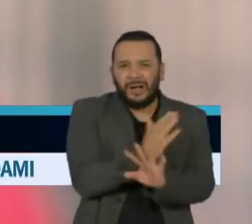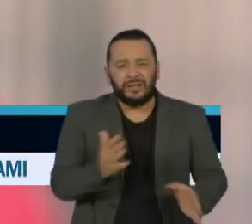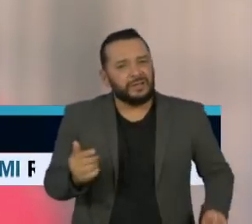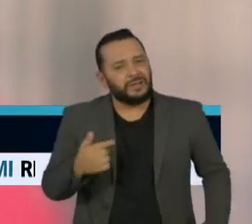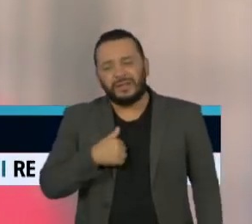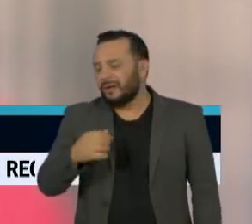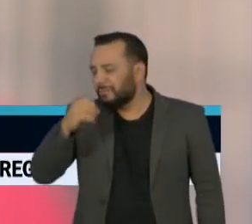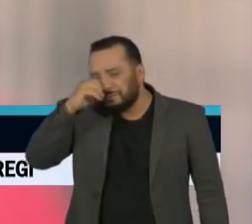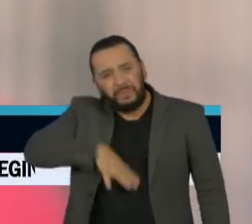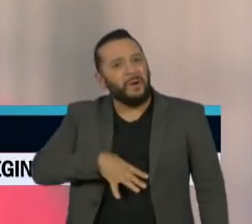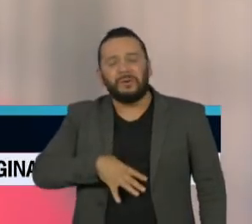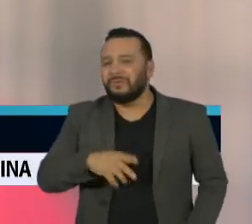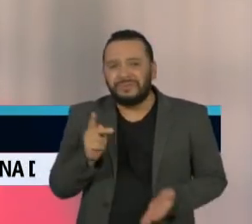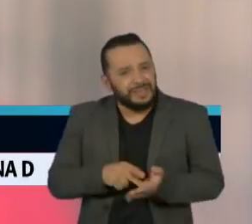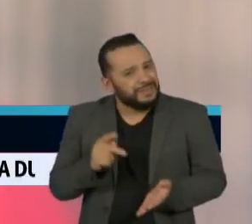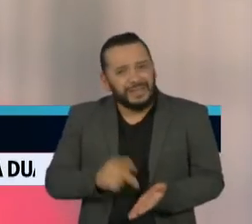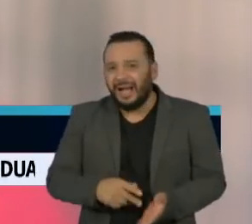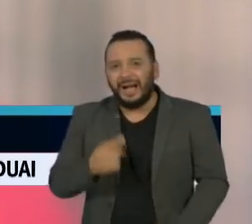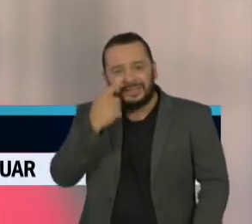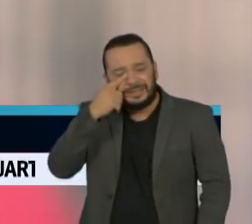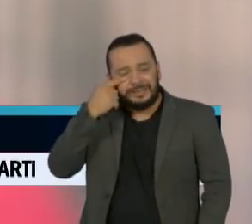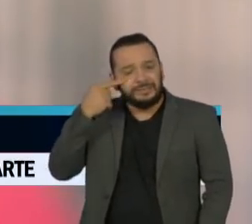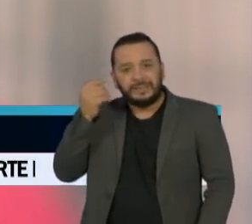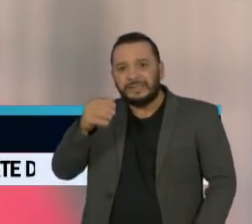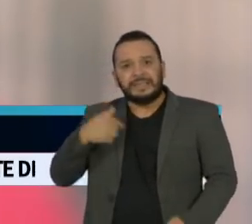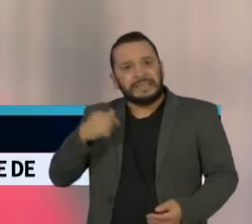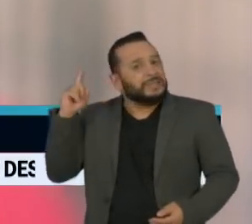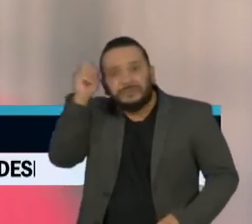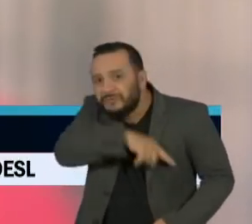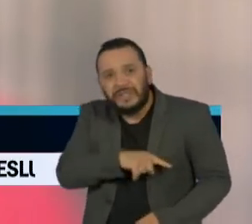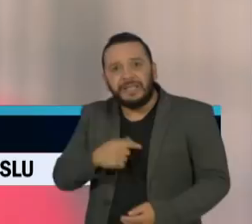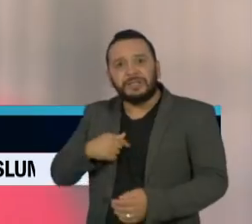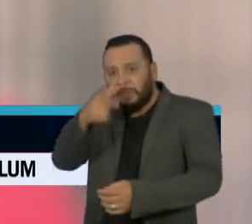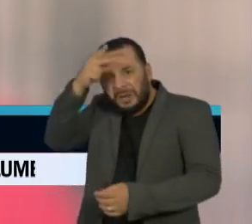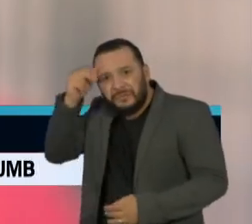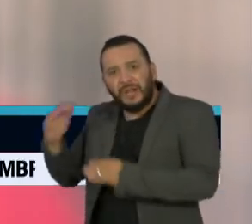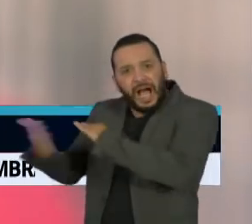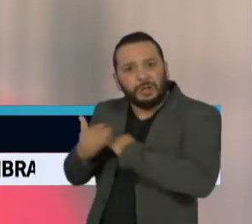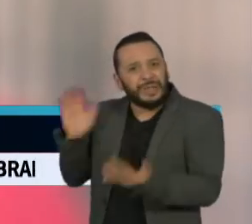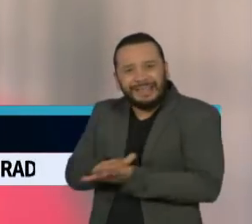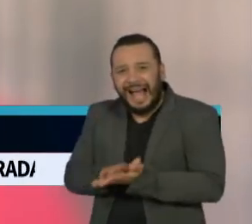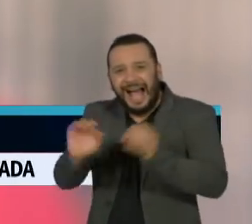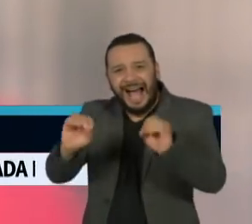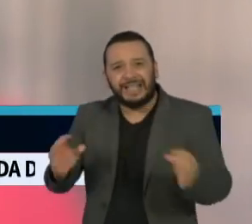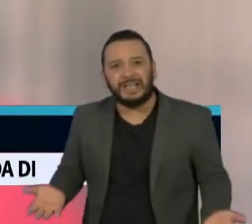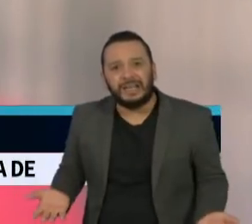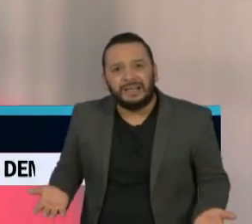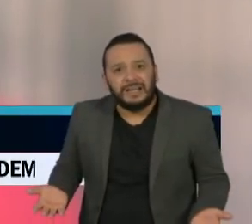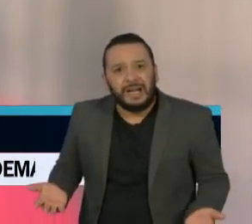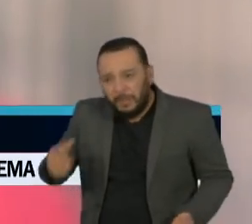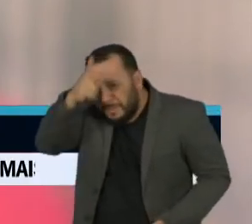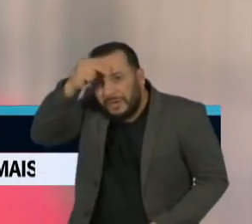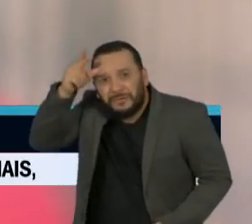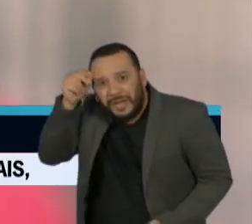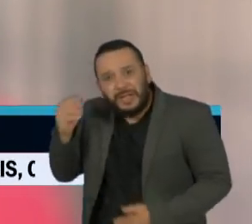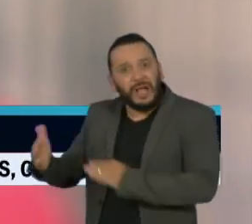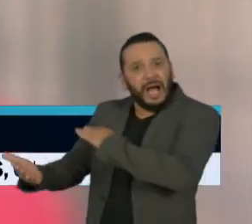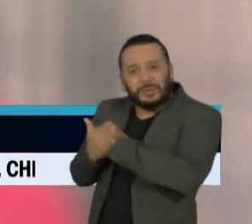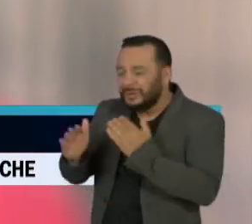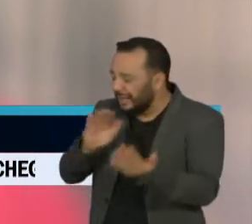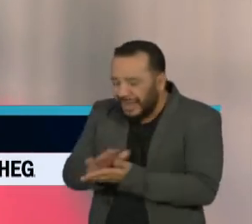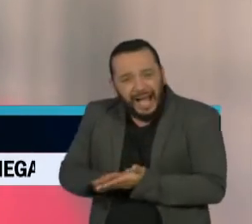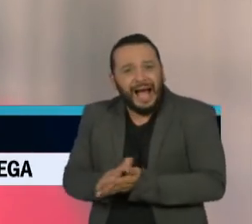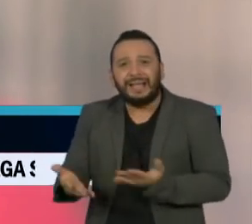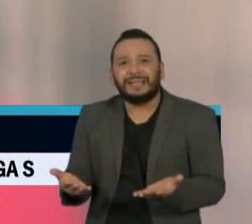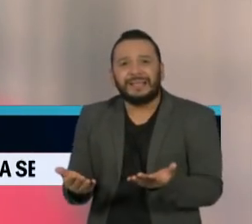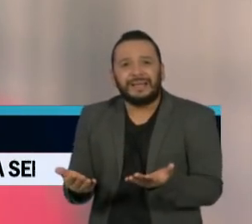mais revolta é a gente não ter o auxílio do prefeito de Guarulhos, pelo menos para